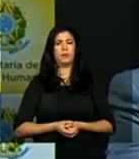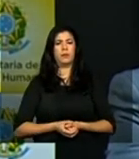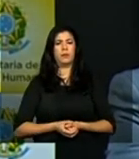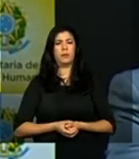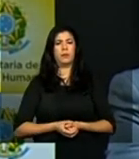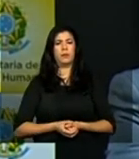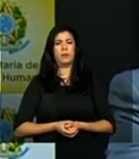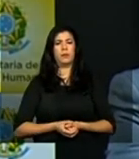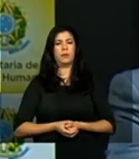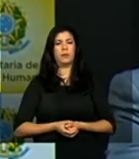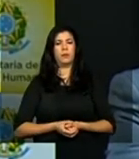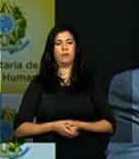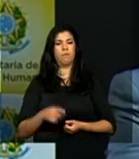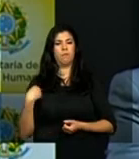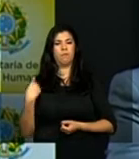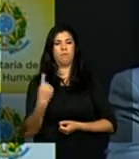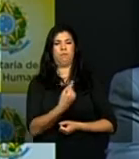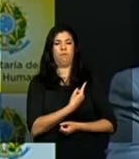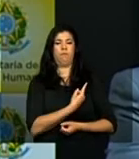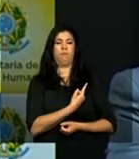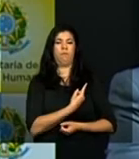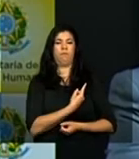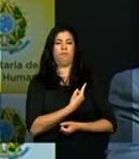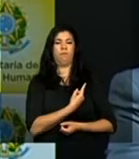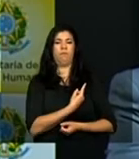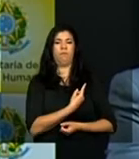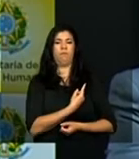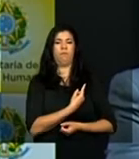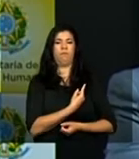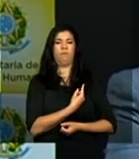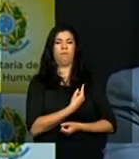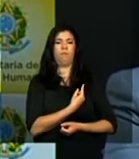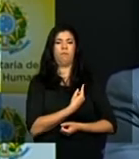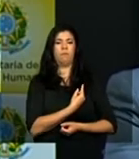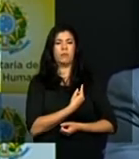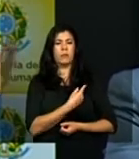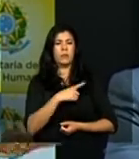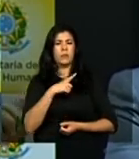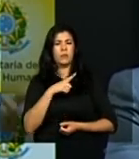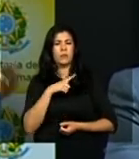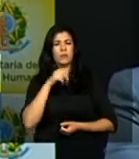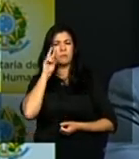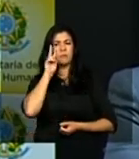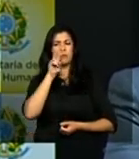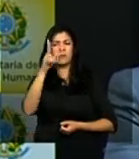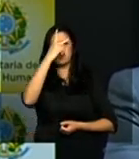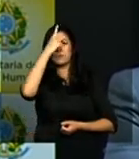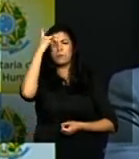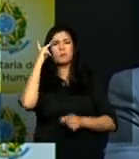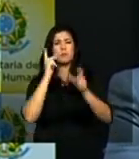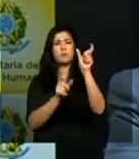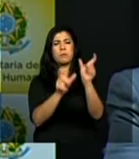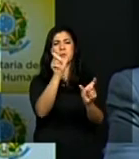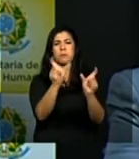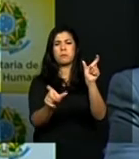só nós que vimos sangue ser derramados